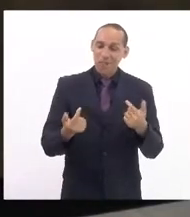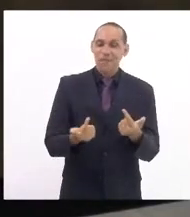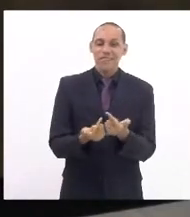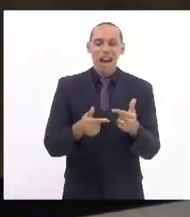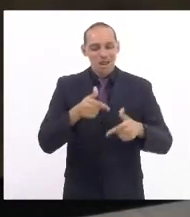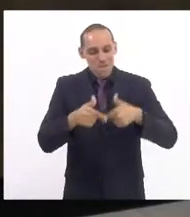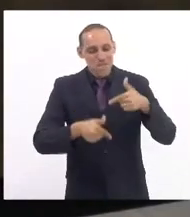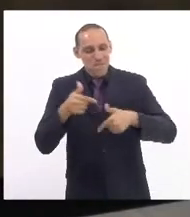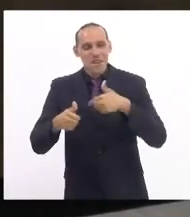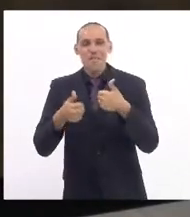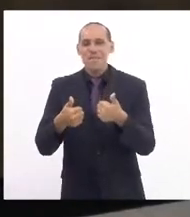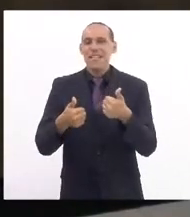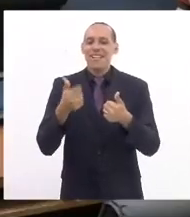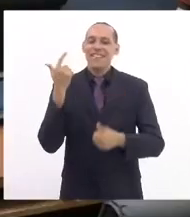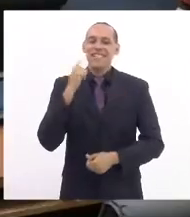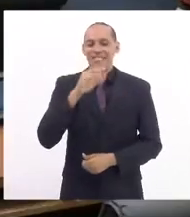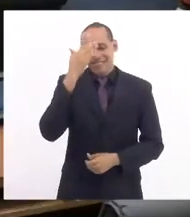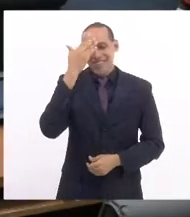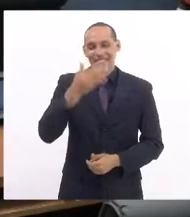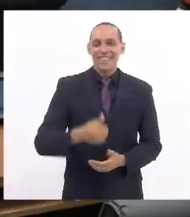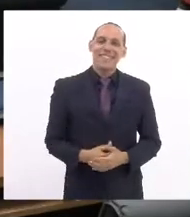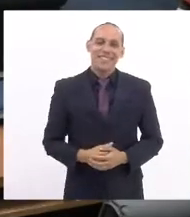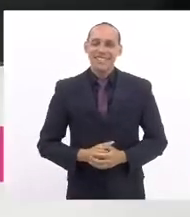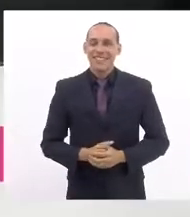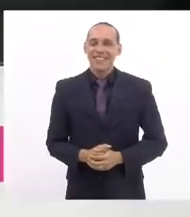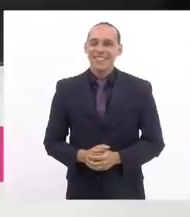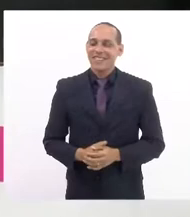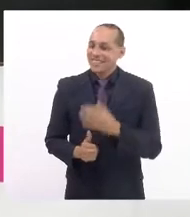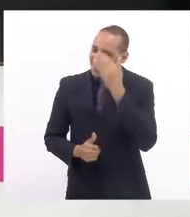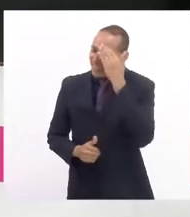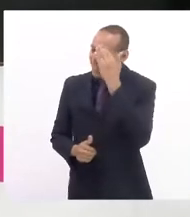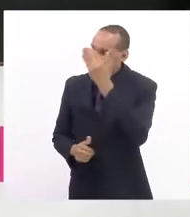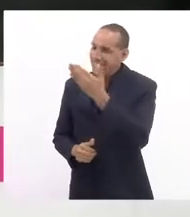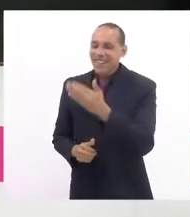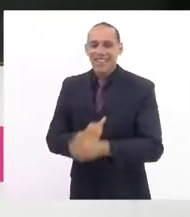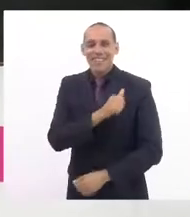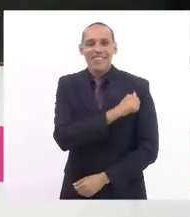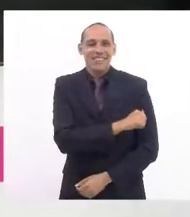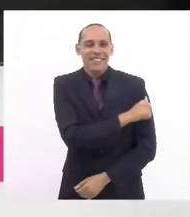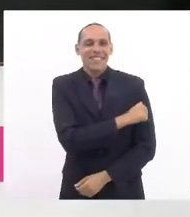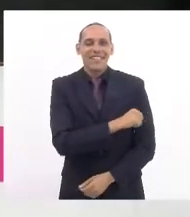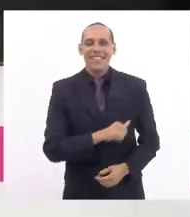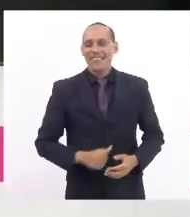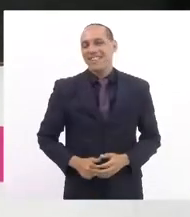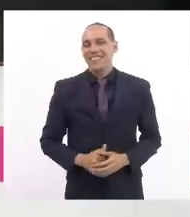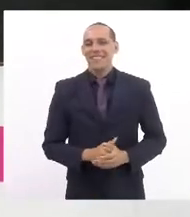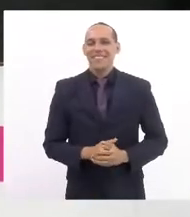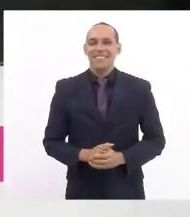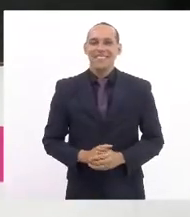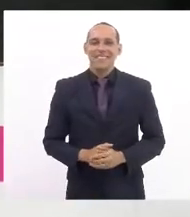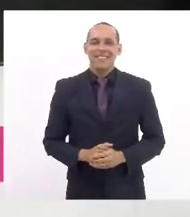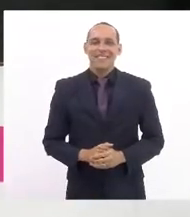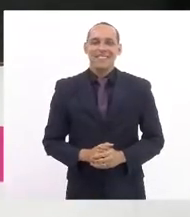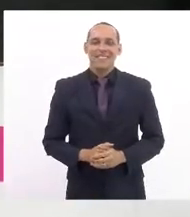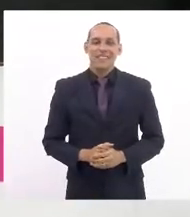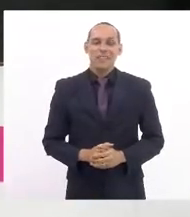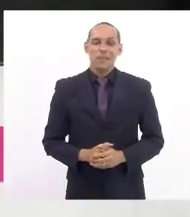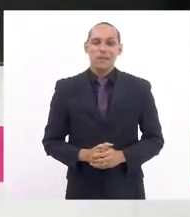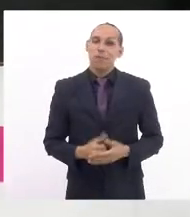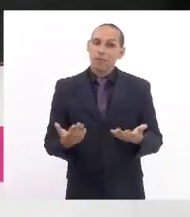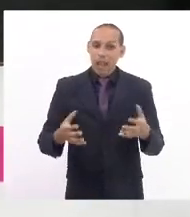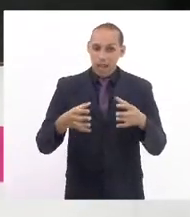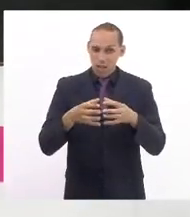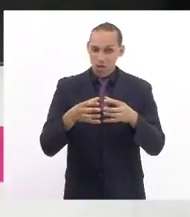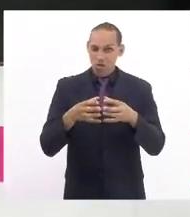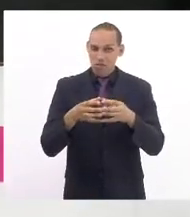funcionar. Obrigada. Obrigada, deputada enfermeira Rejane e a Comissão